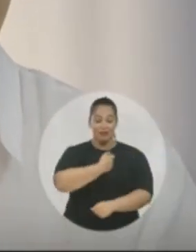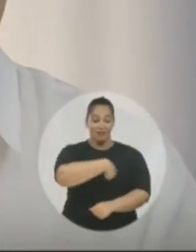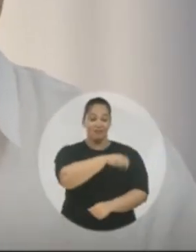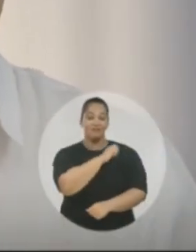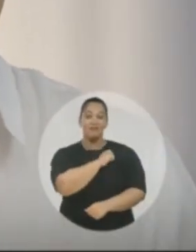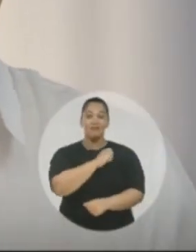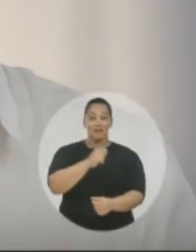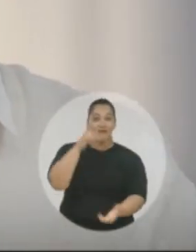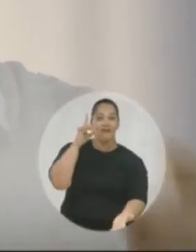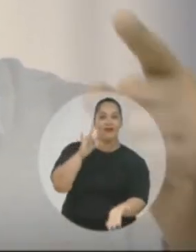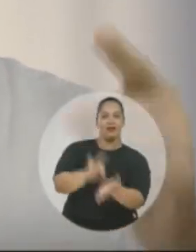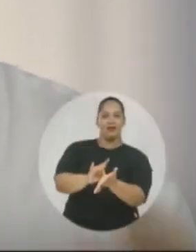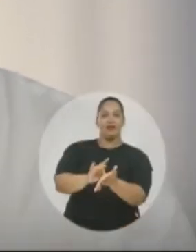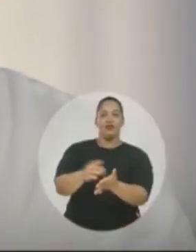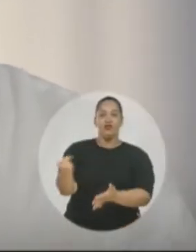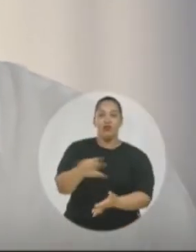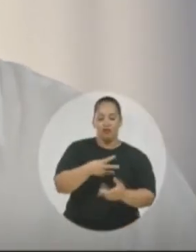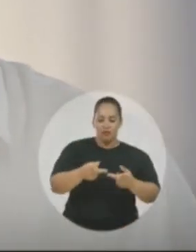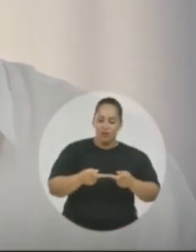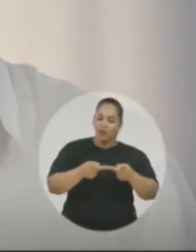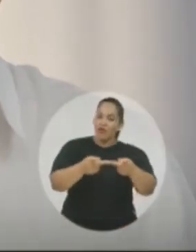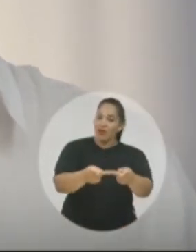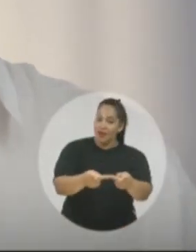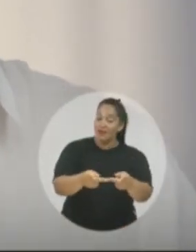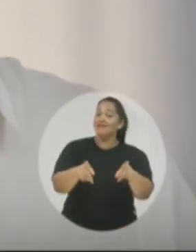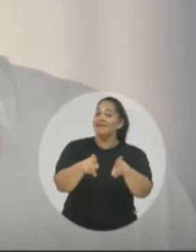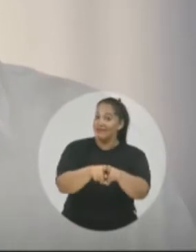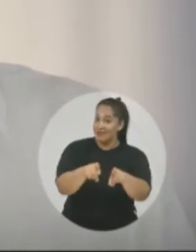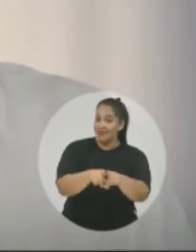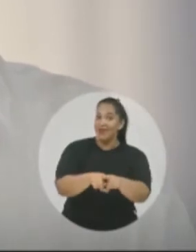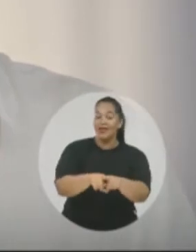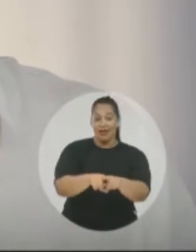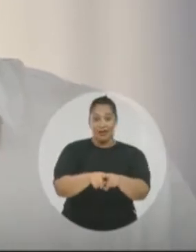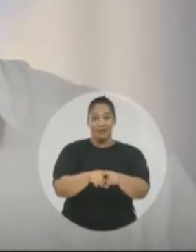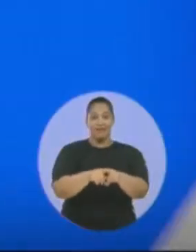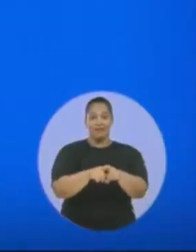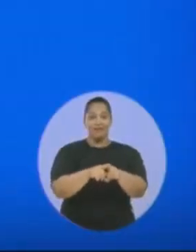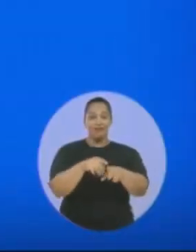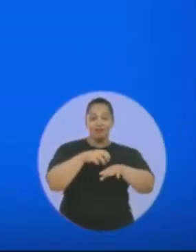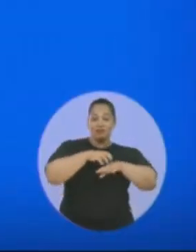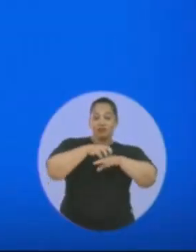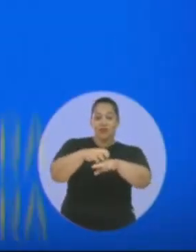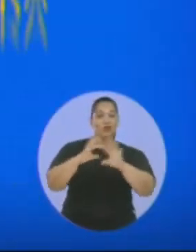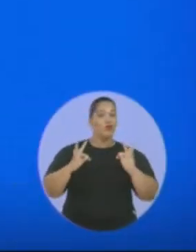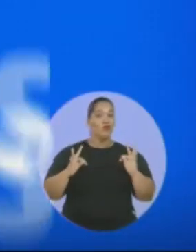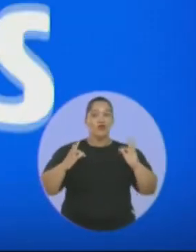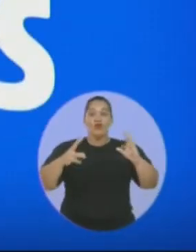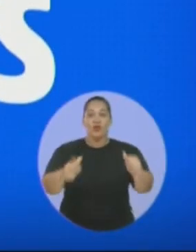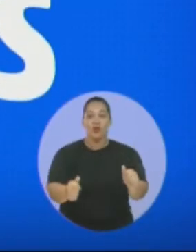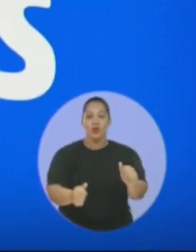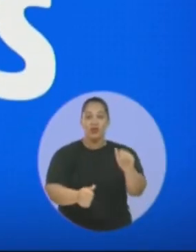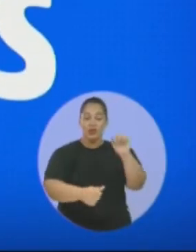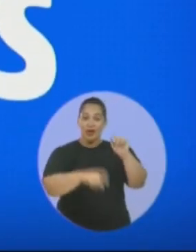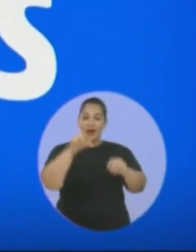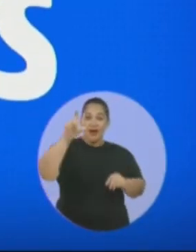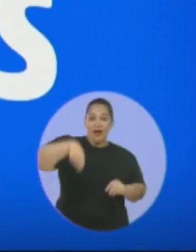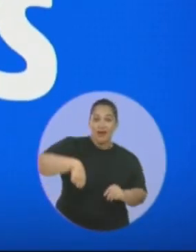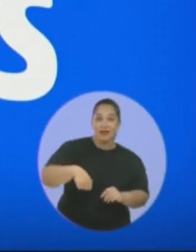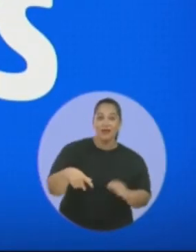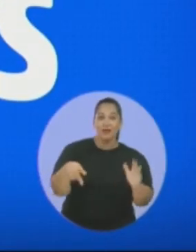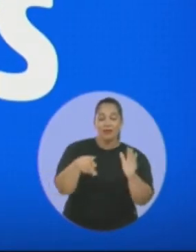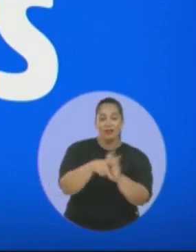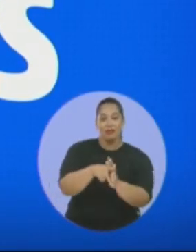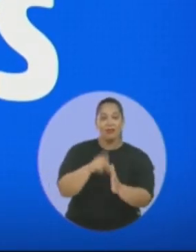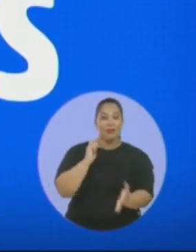fiscalização de verdade e uma nova licitação. E mais, vamos criar o transporte de todos. Um cartão pré